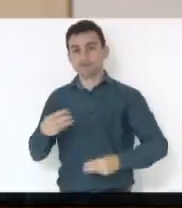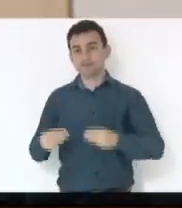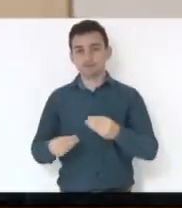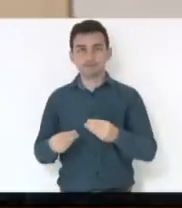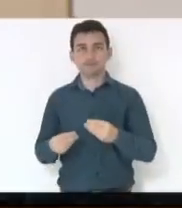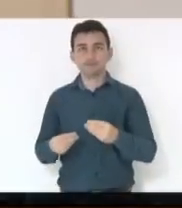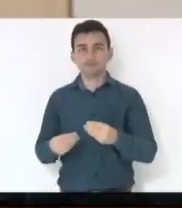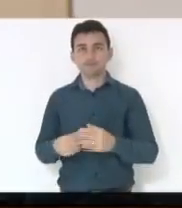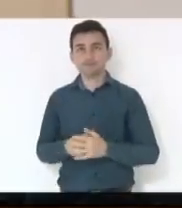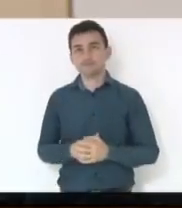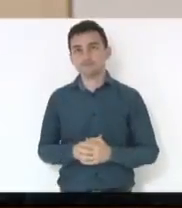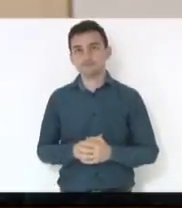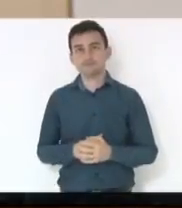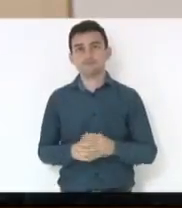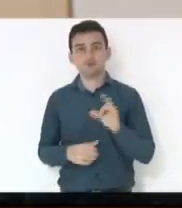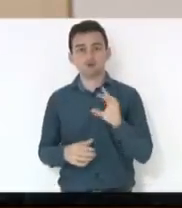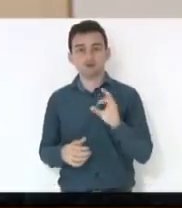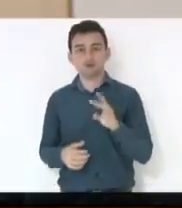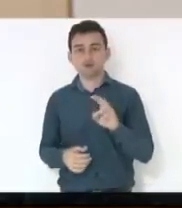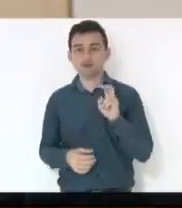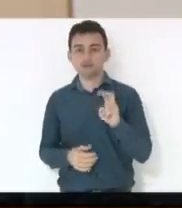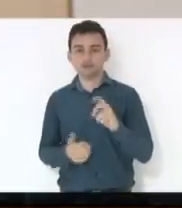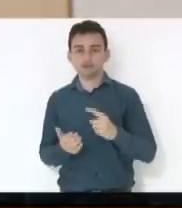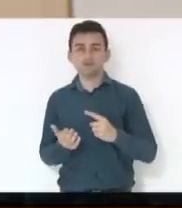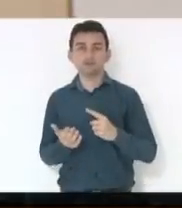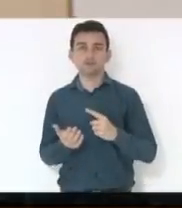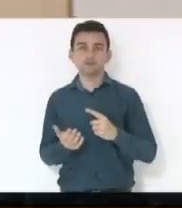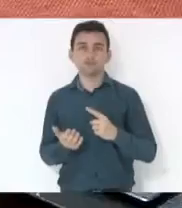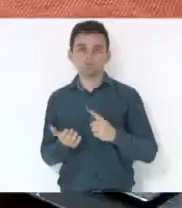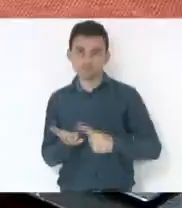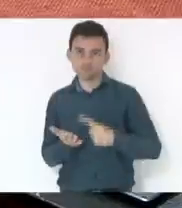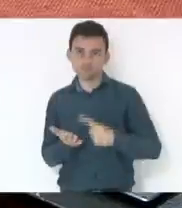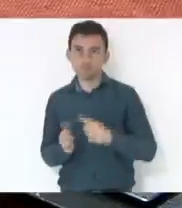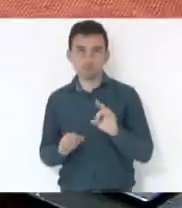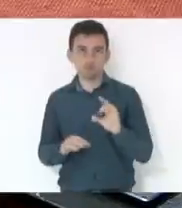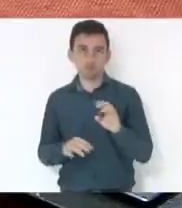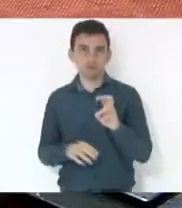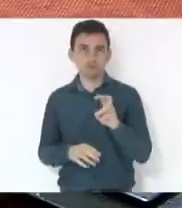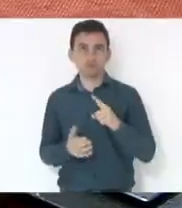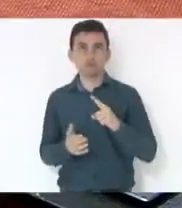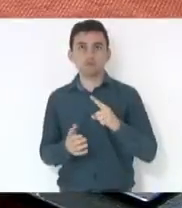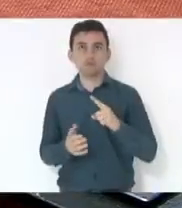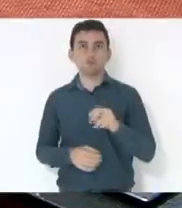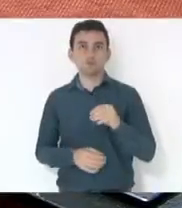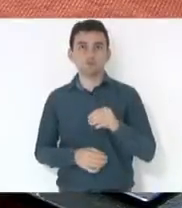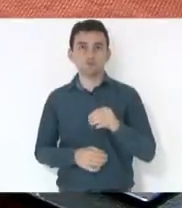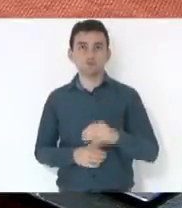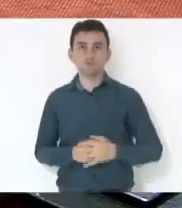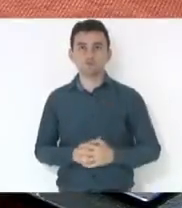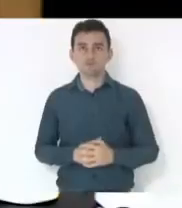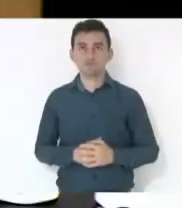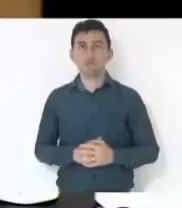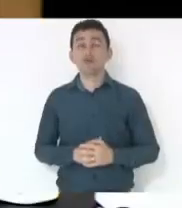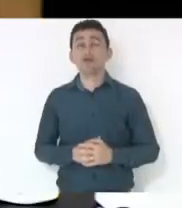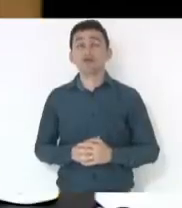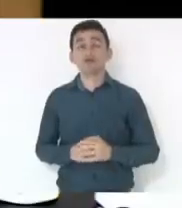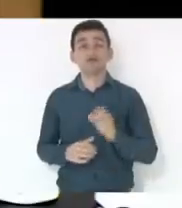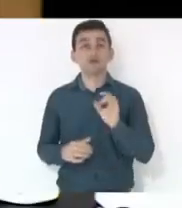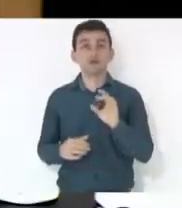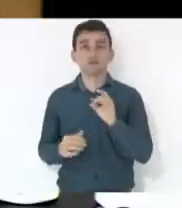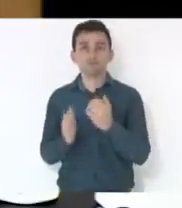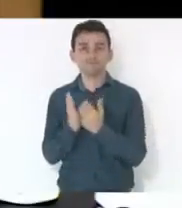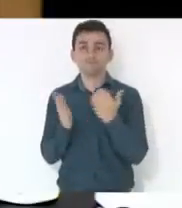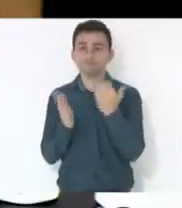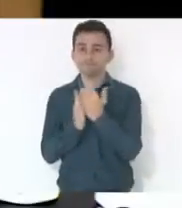continua cinco minutos conforme acordado. Eu não vou usar os cinco minutos, mas só gostaria de reforçar aqui exatamente essa questão que o deputado, duas